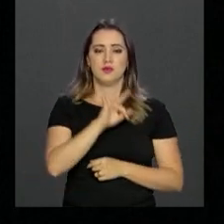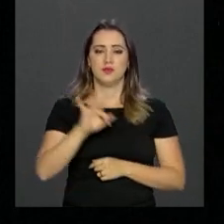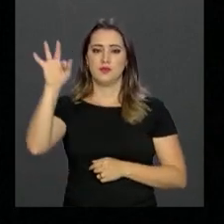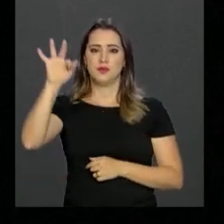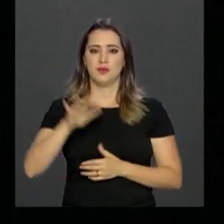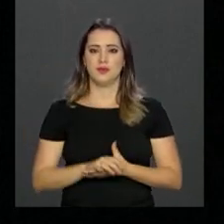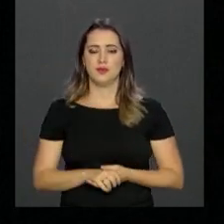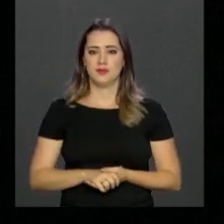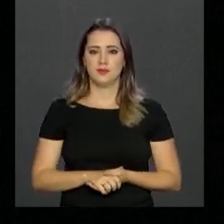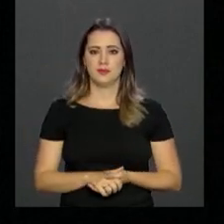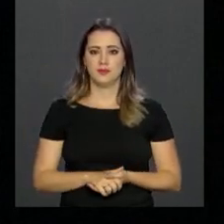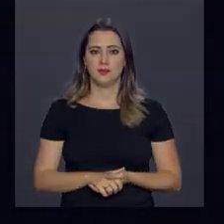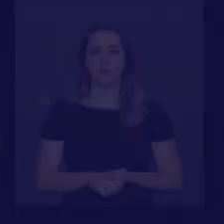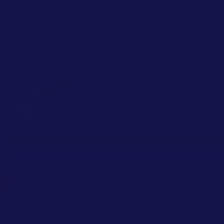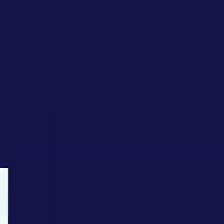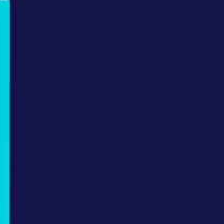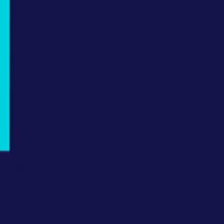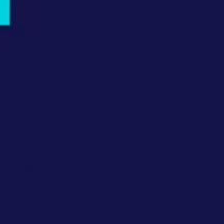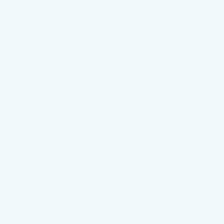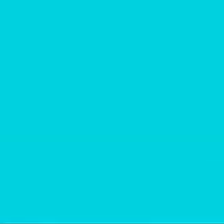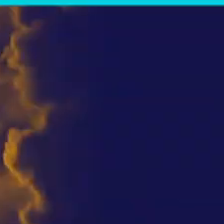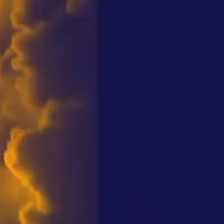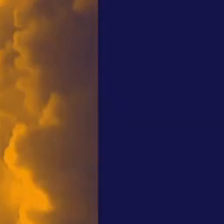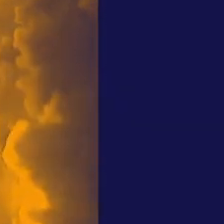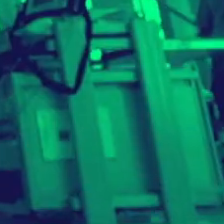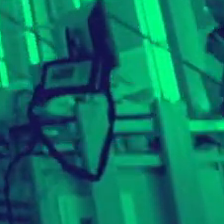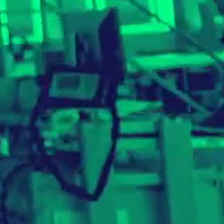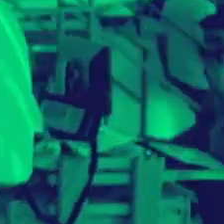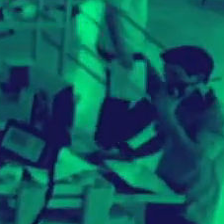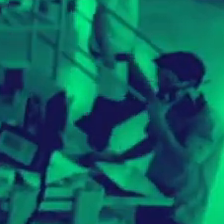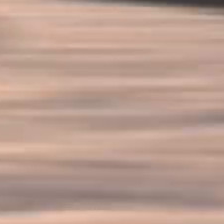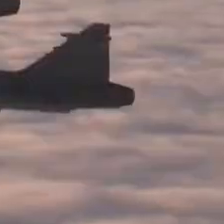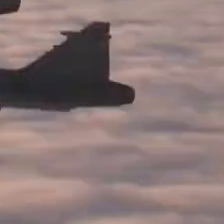a TV do Governo Federal. Tchau. Tchau.